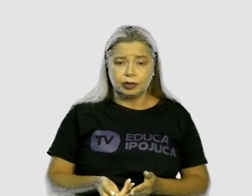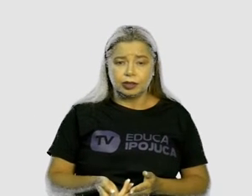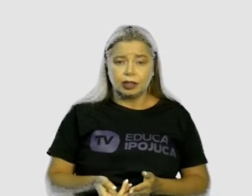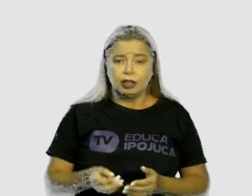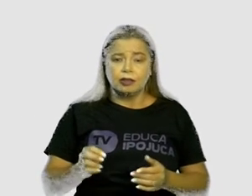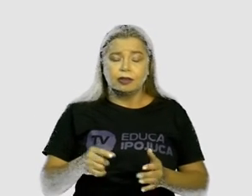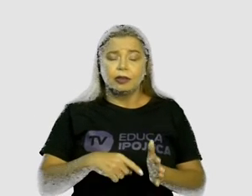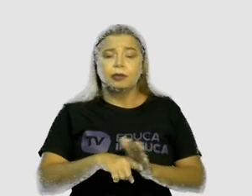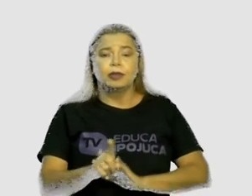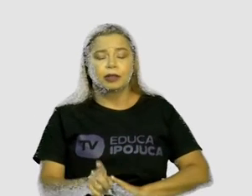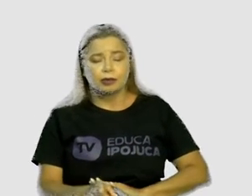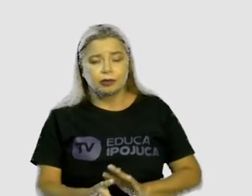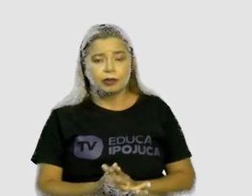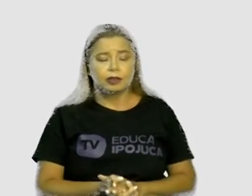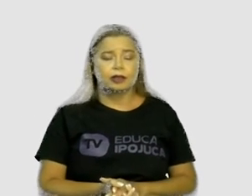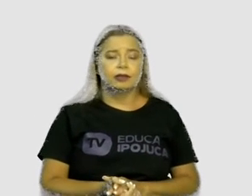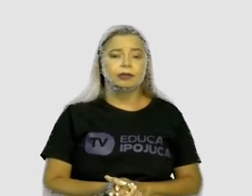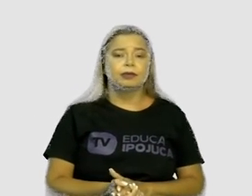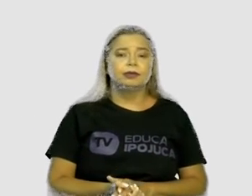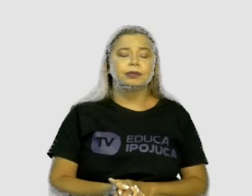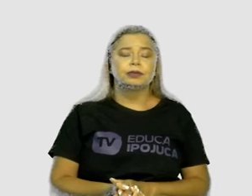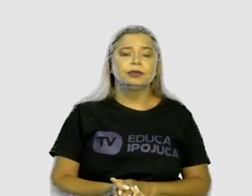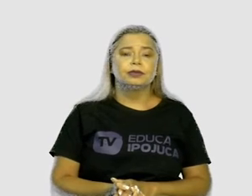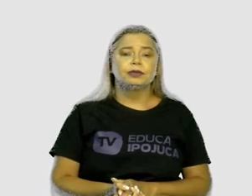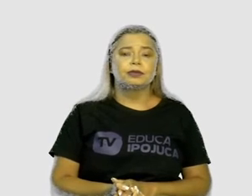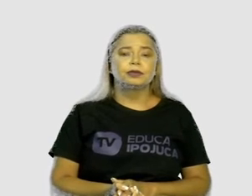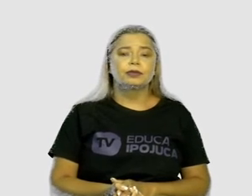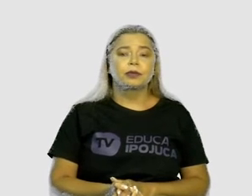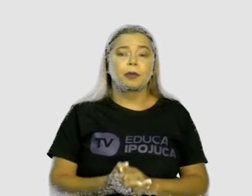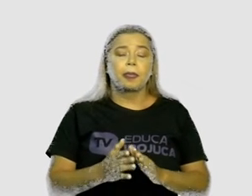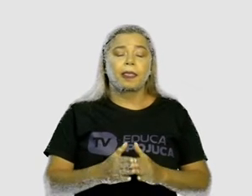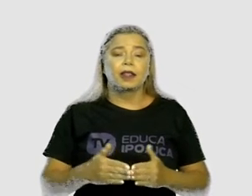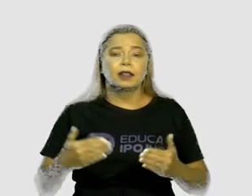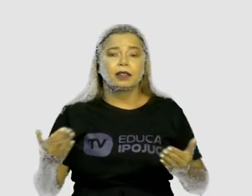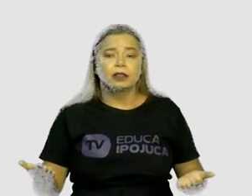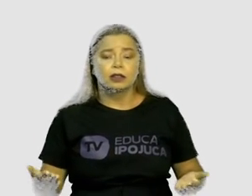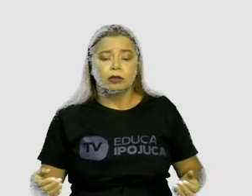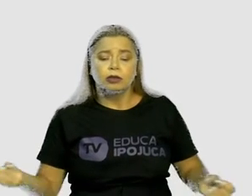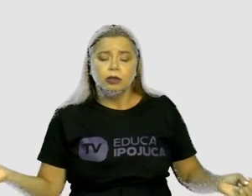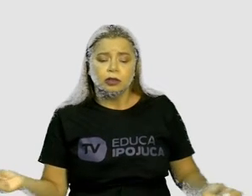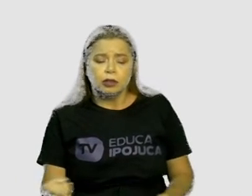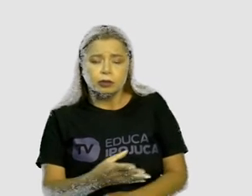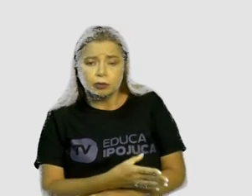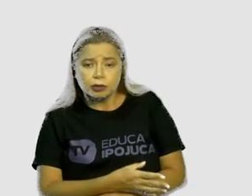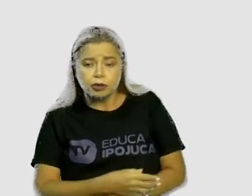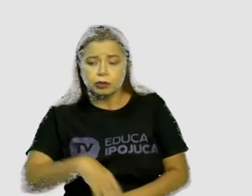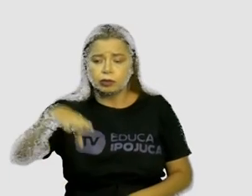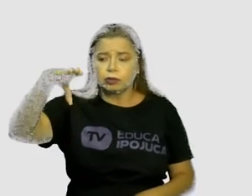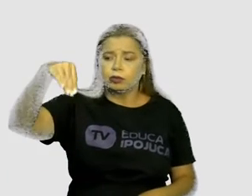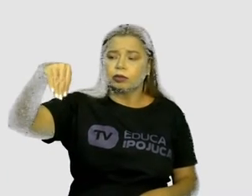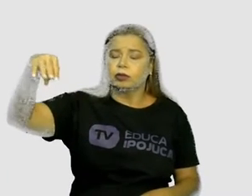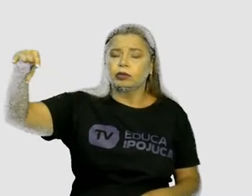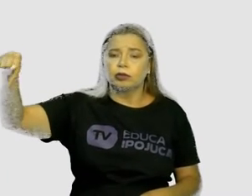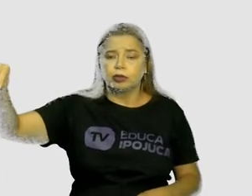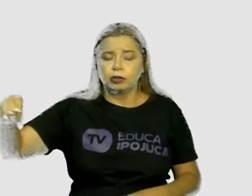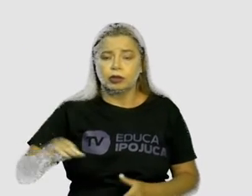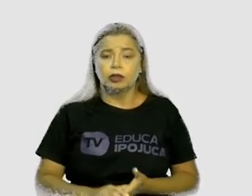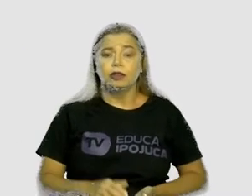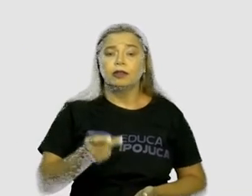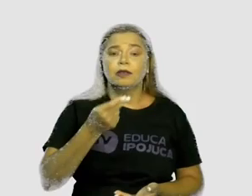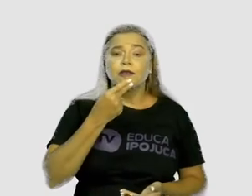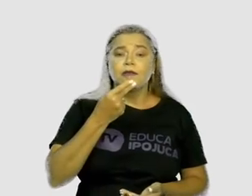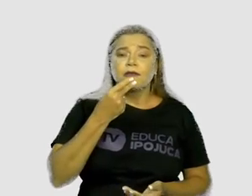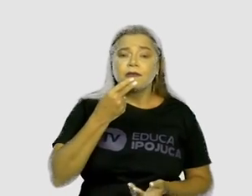é o povo. Então, olha só. No desfecho do cordel, há um ensinamento sobre as relações de poder